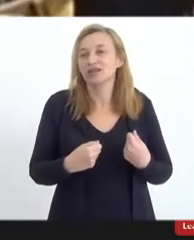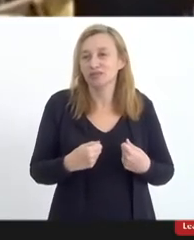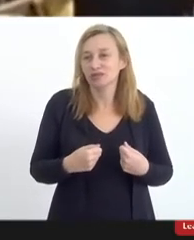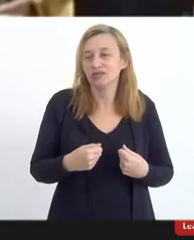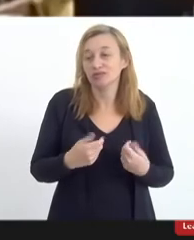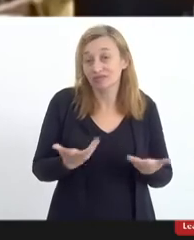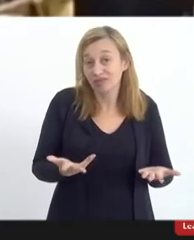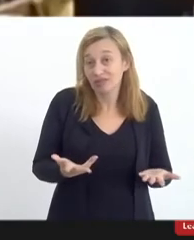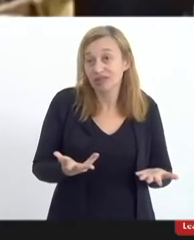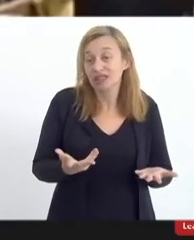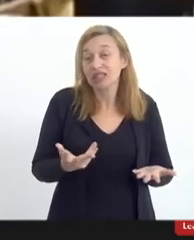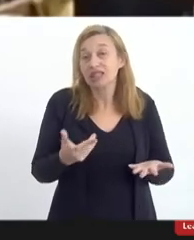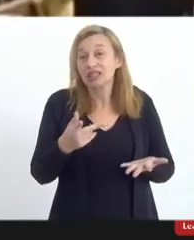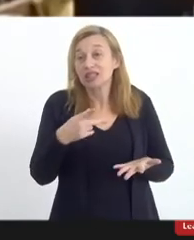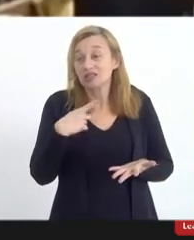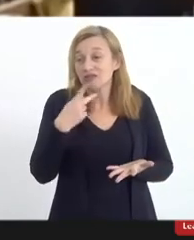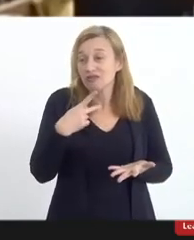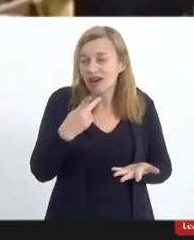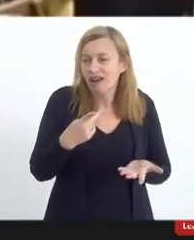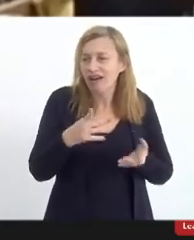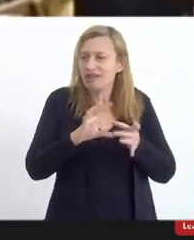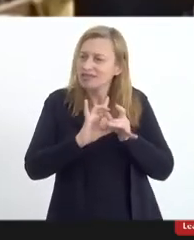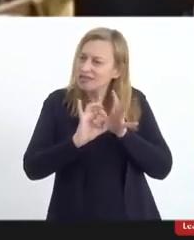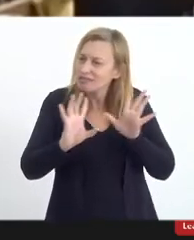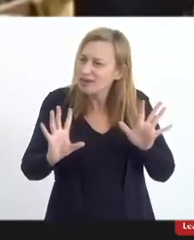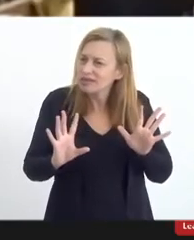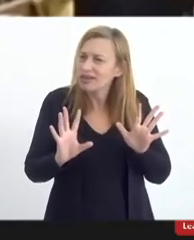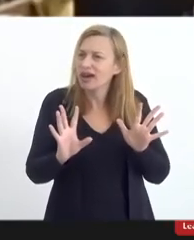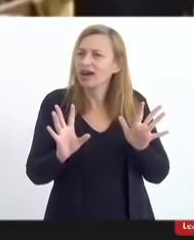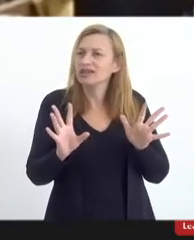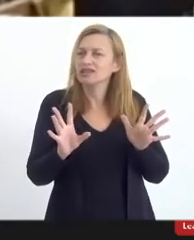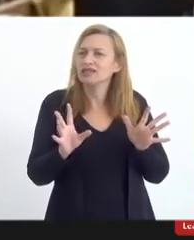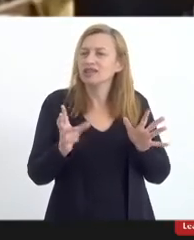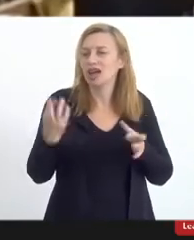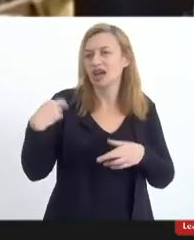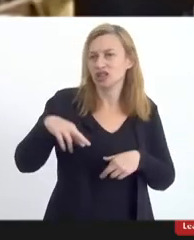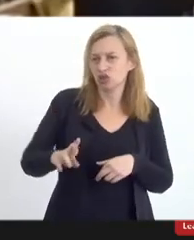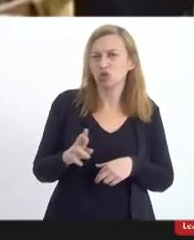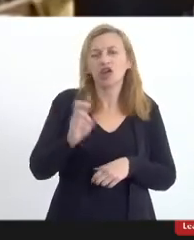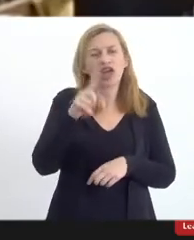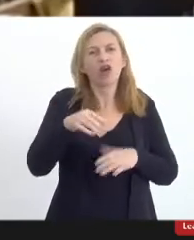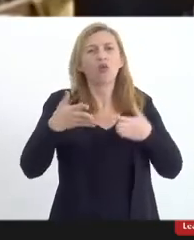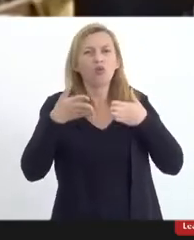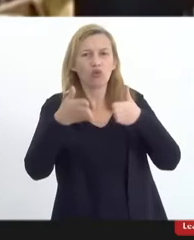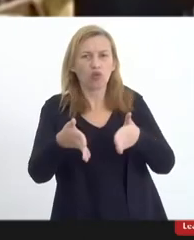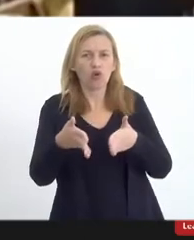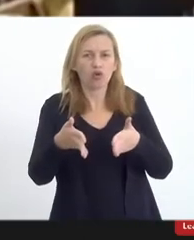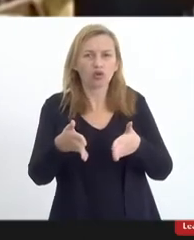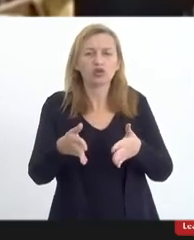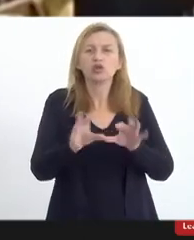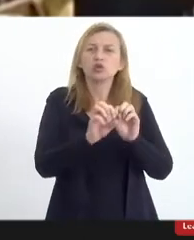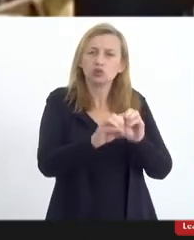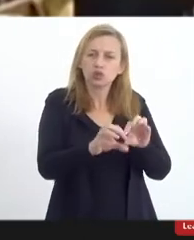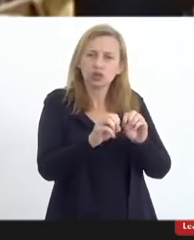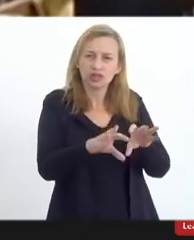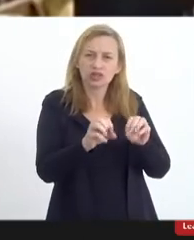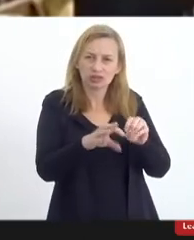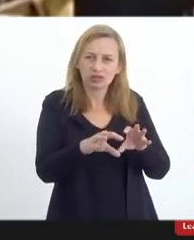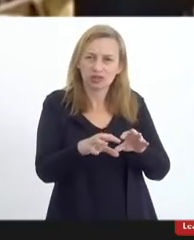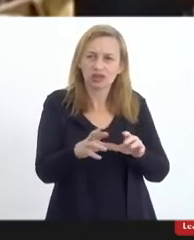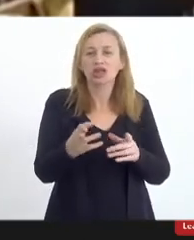mas gostamos de falar de liberdade religiosa, que esse é o foco do ensino religioso,